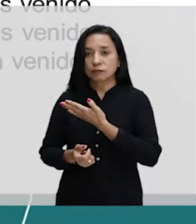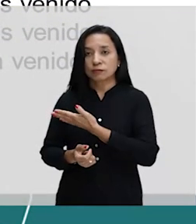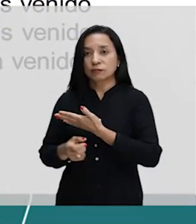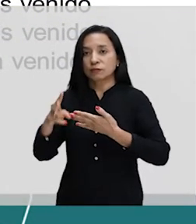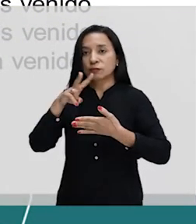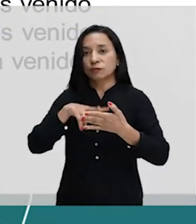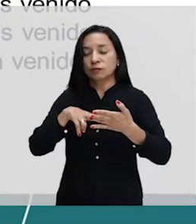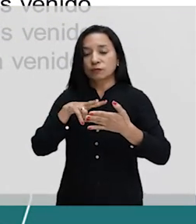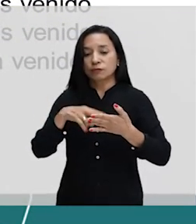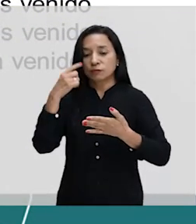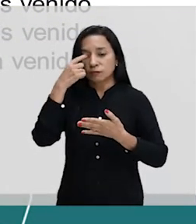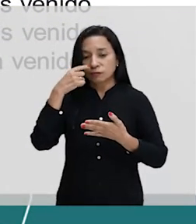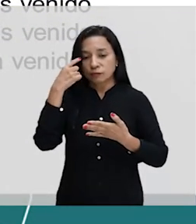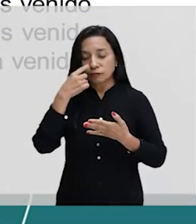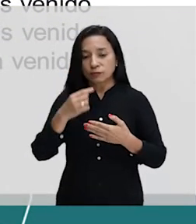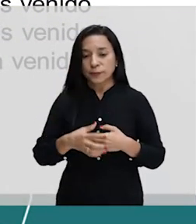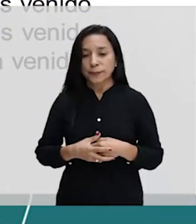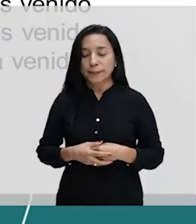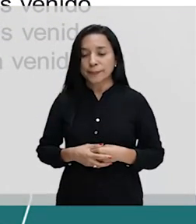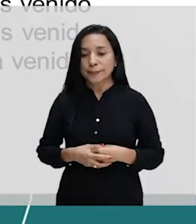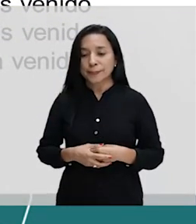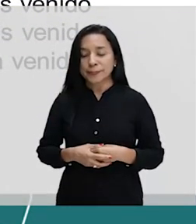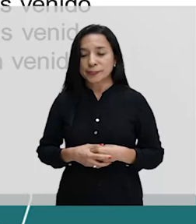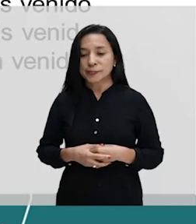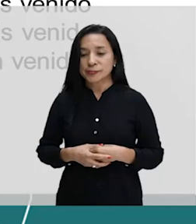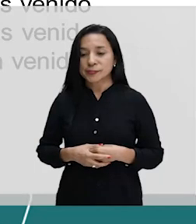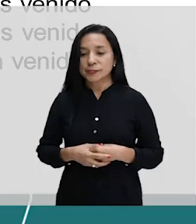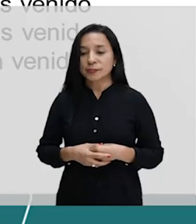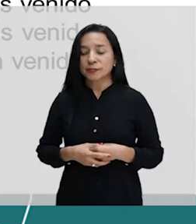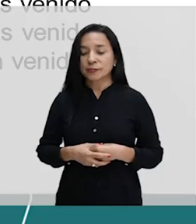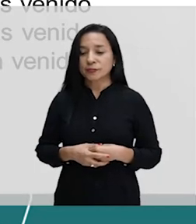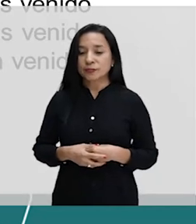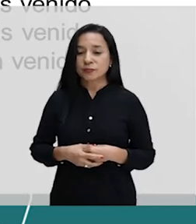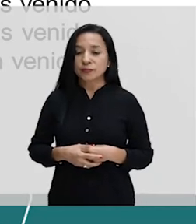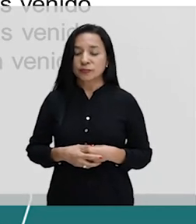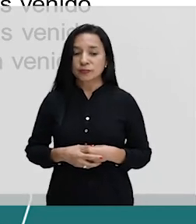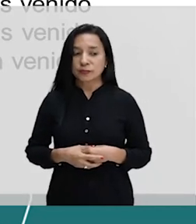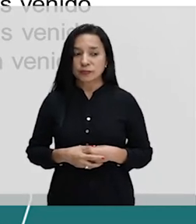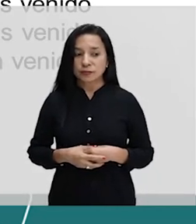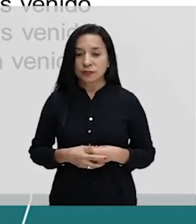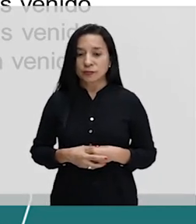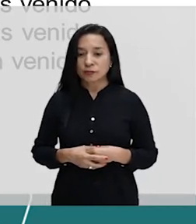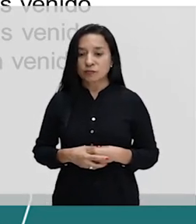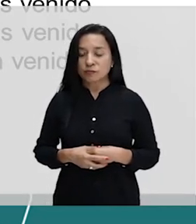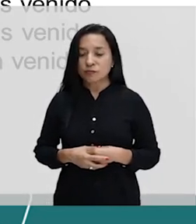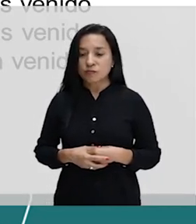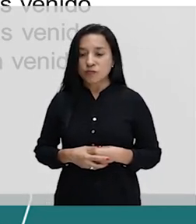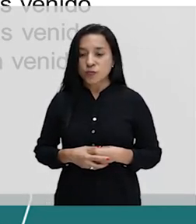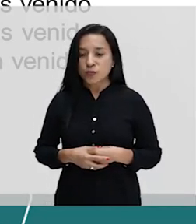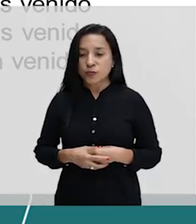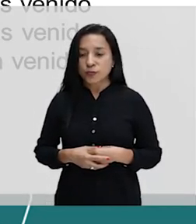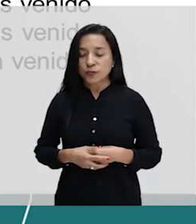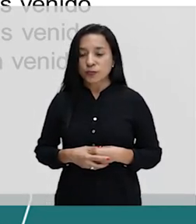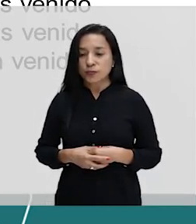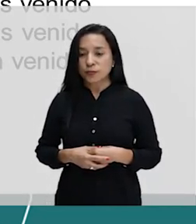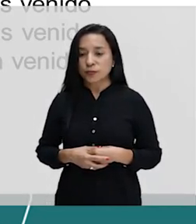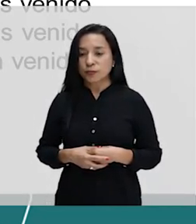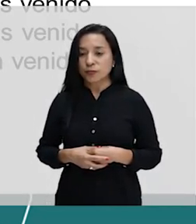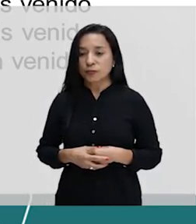viniste ele vinou nosotros vinimos vosotros vinisteis ellos vinieron